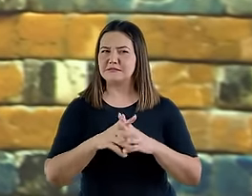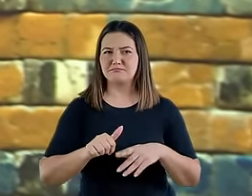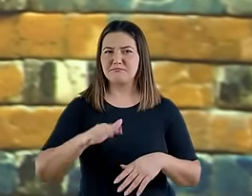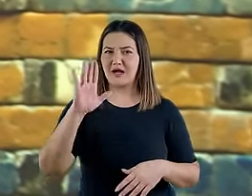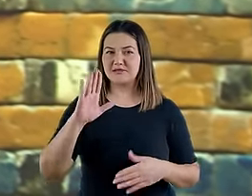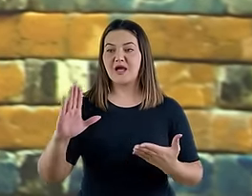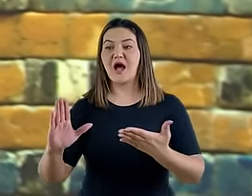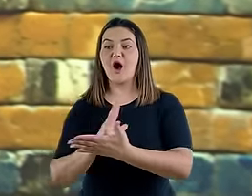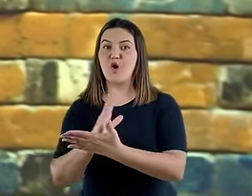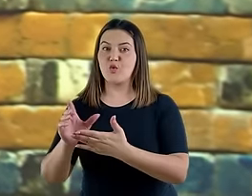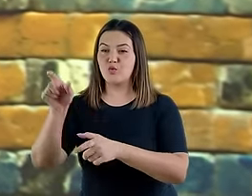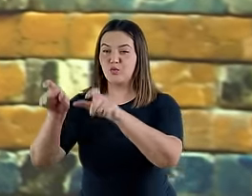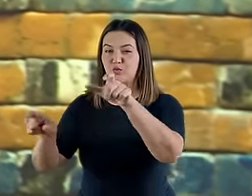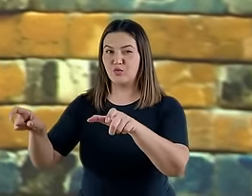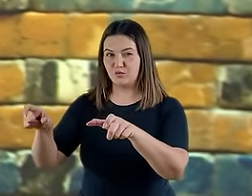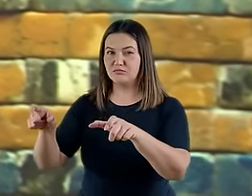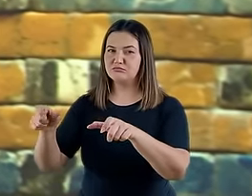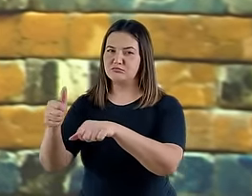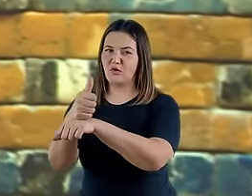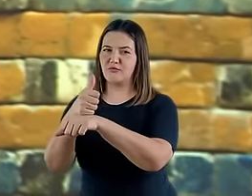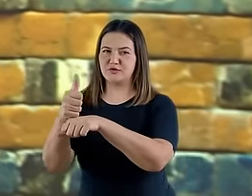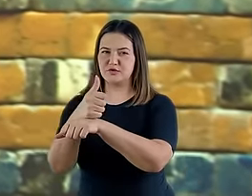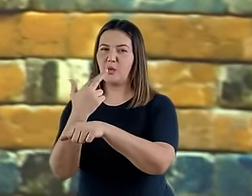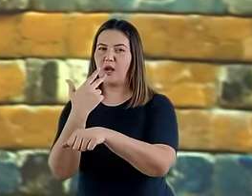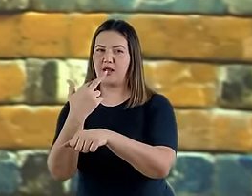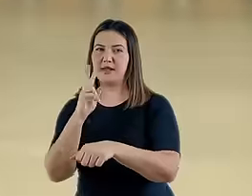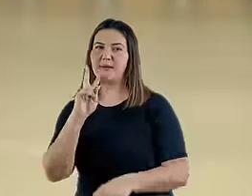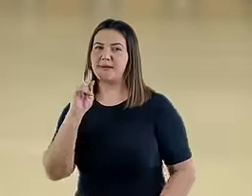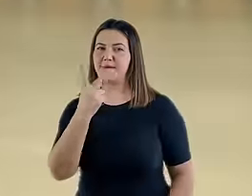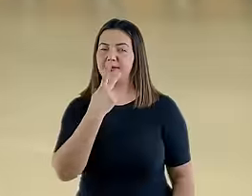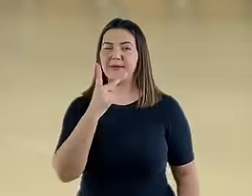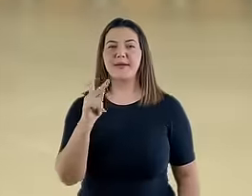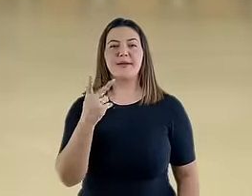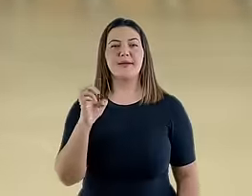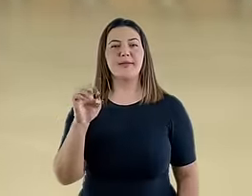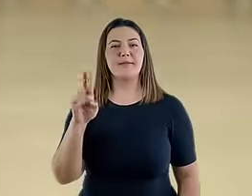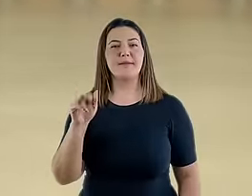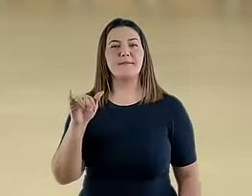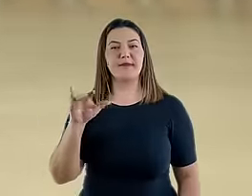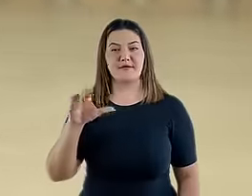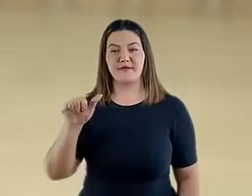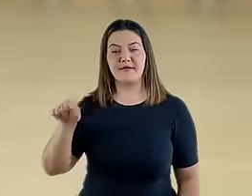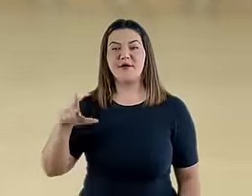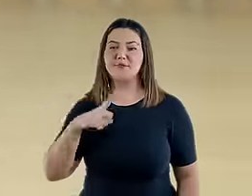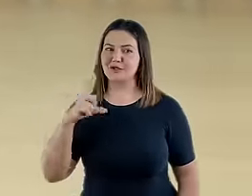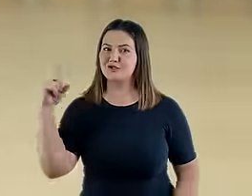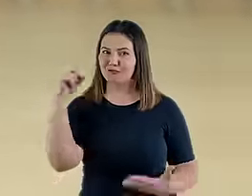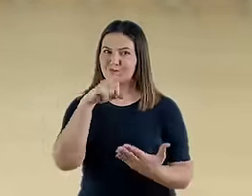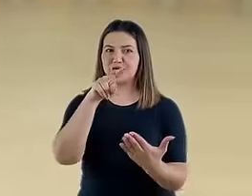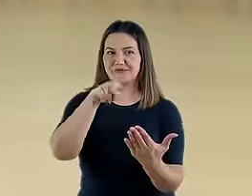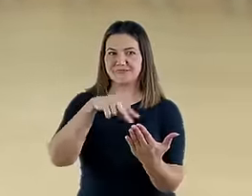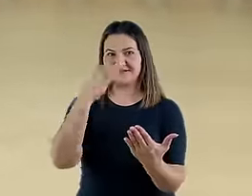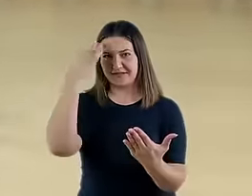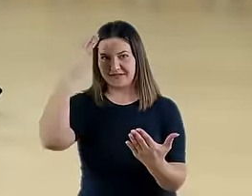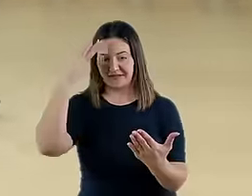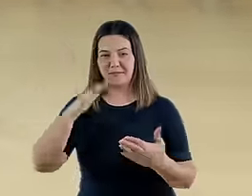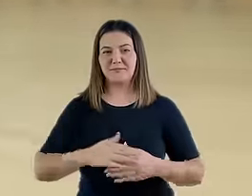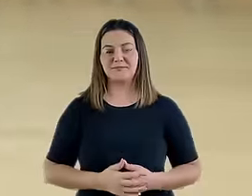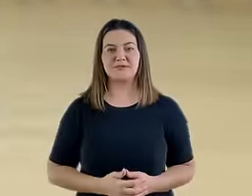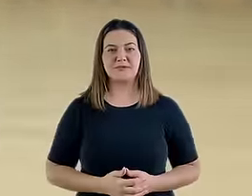ambíguo. Até os hebraístas têm dificuldade de traduzi-lo. A presença de dificuldades e complicações no texto